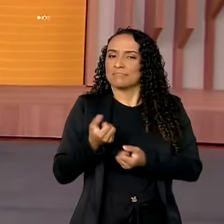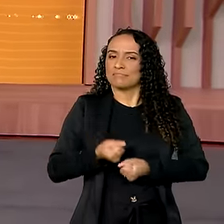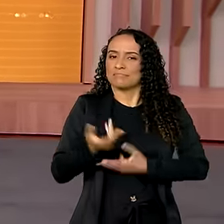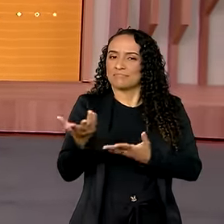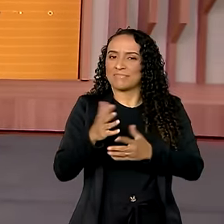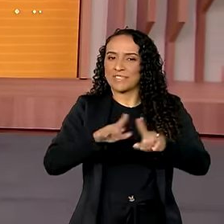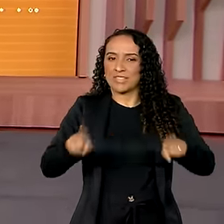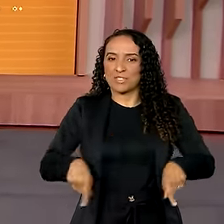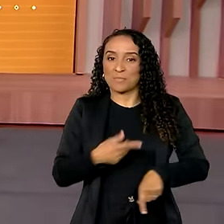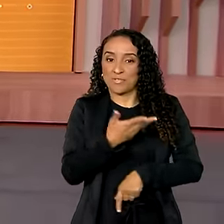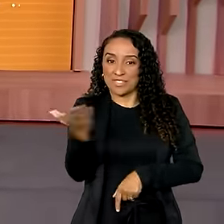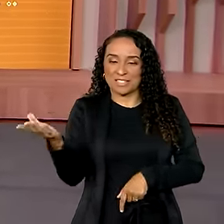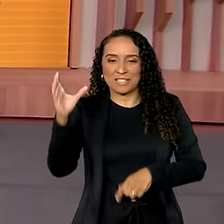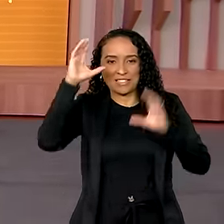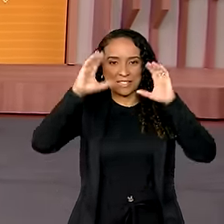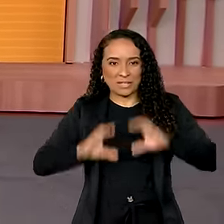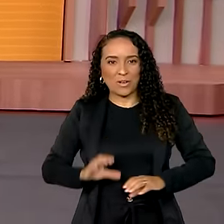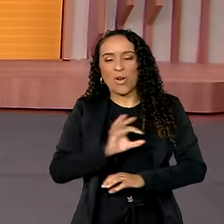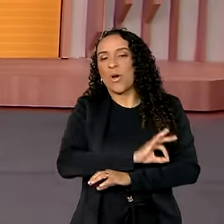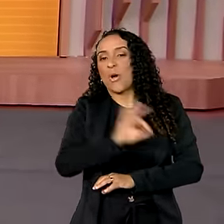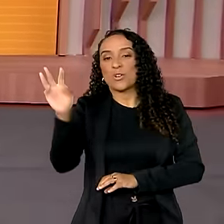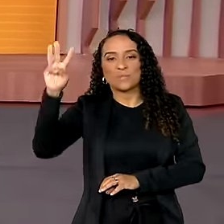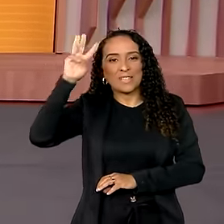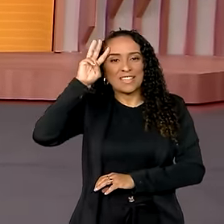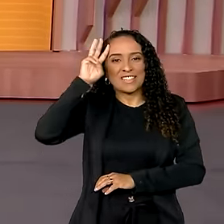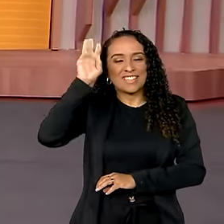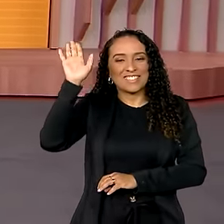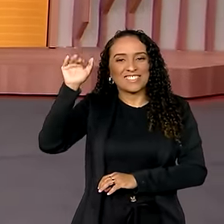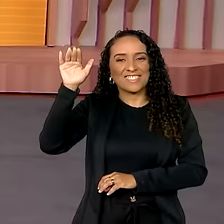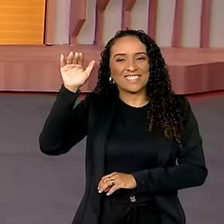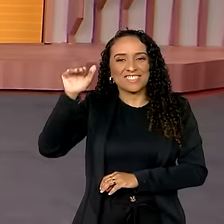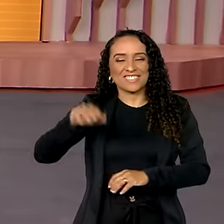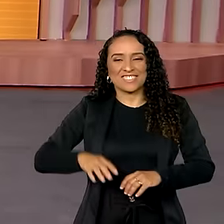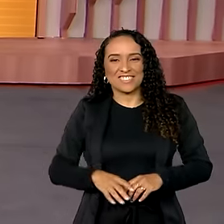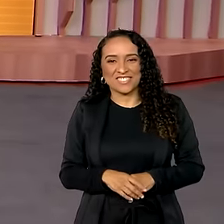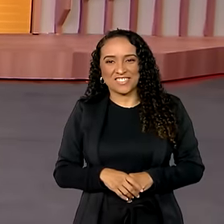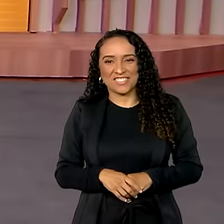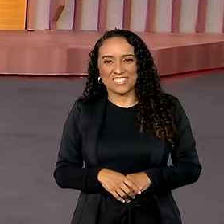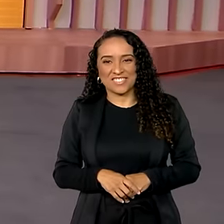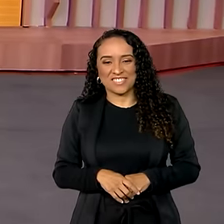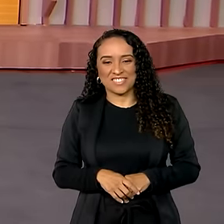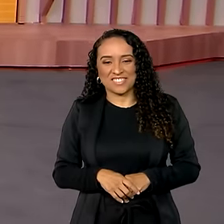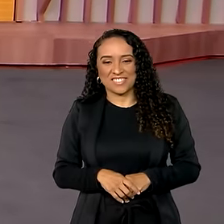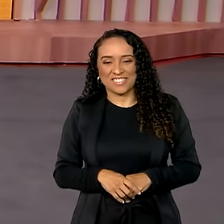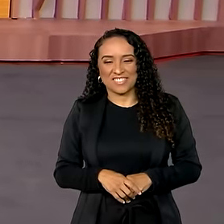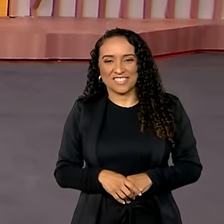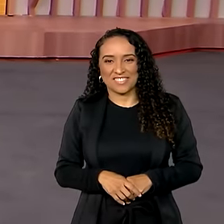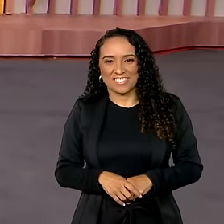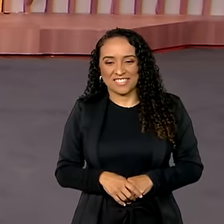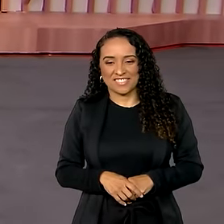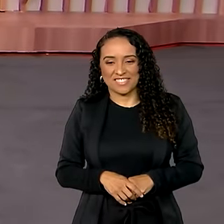prestação de serviço para você, cidadão. Uma ótima terça-feira para você e a gente se vê. Tchau. Tchau.